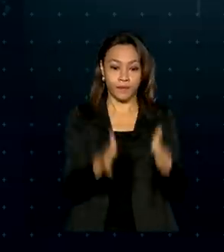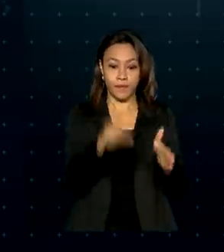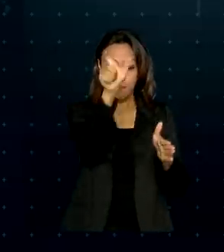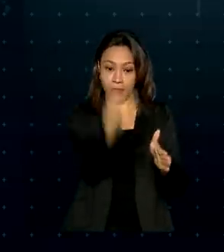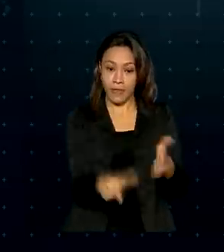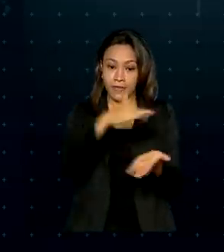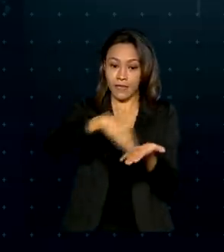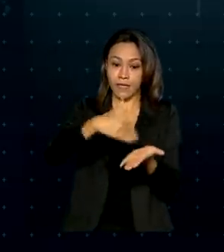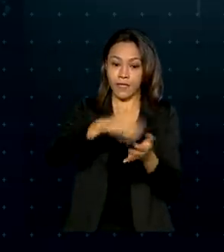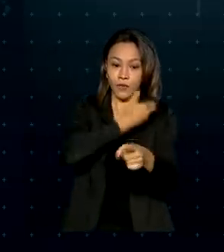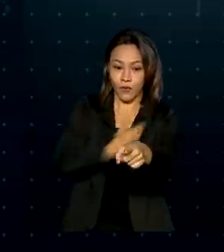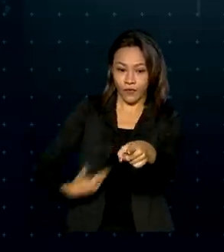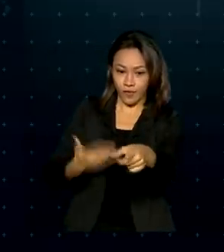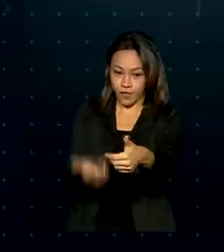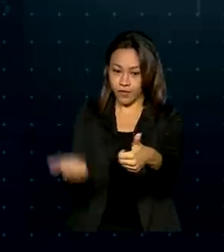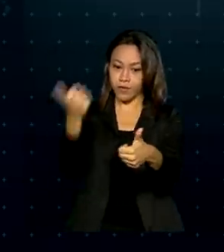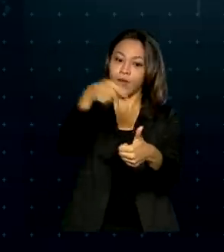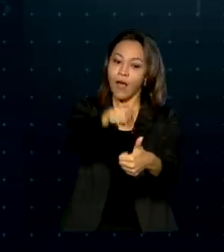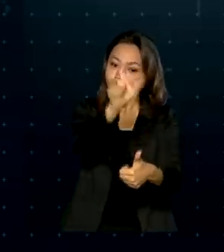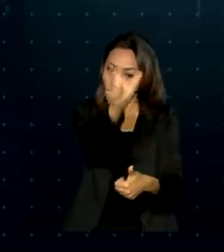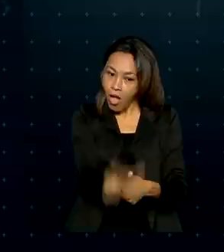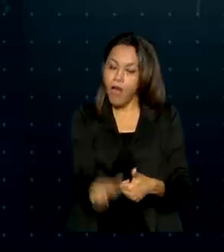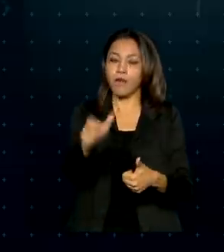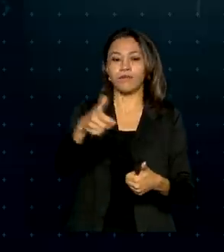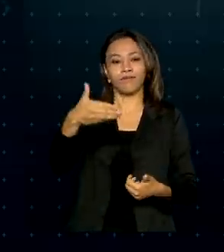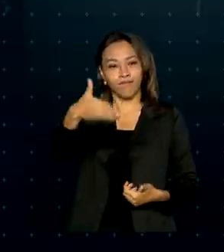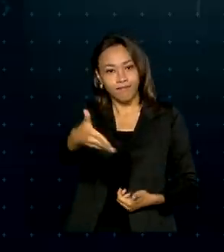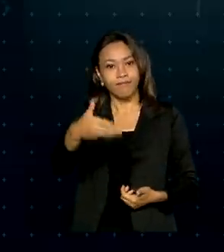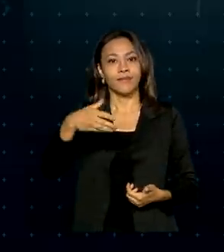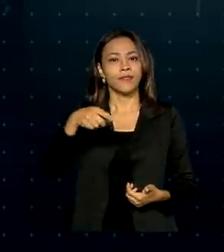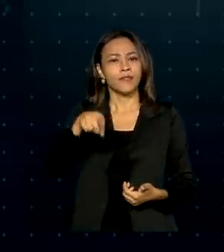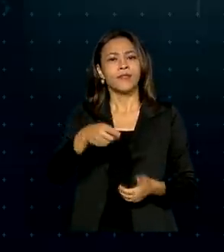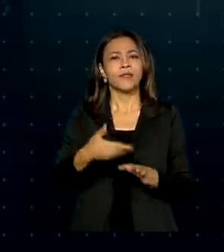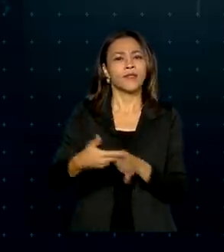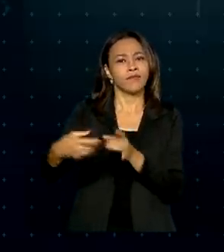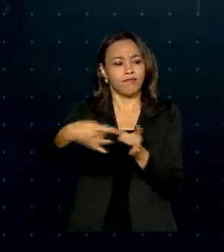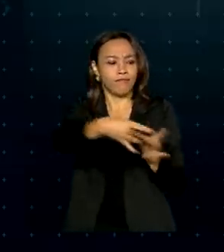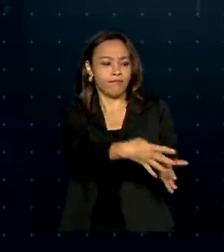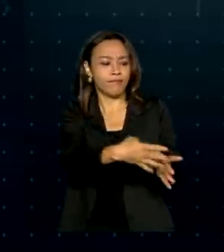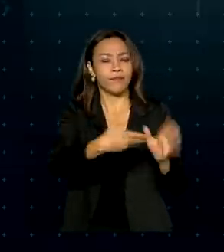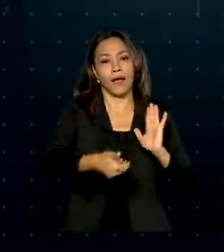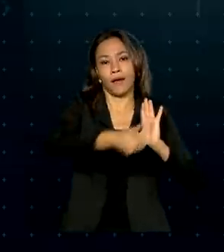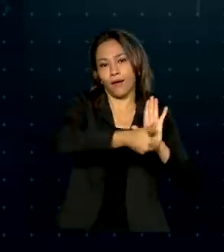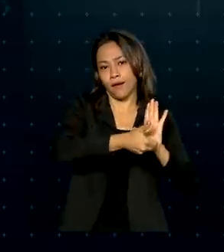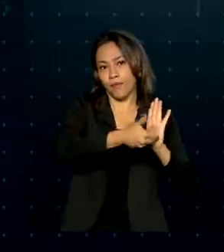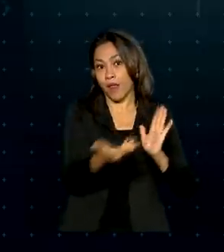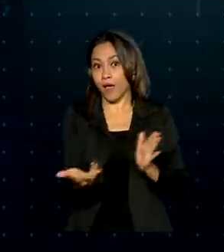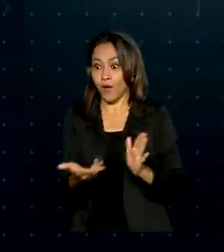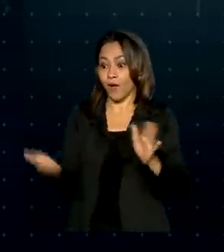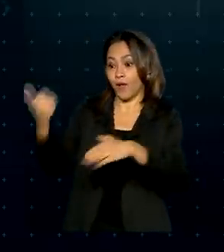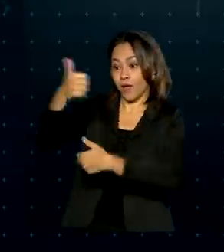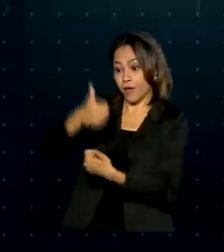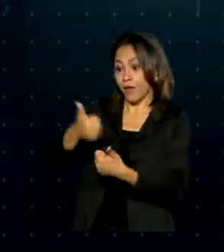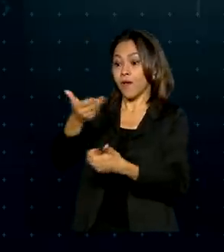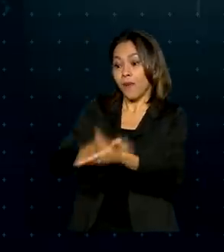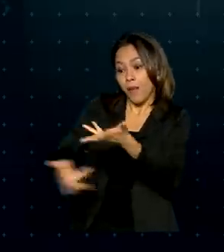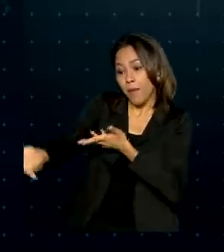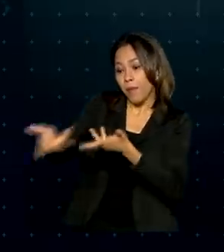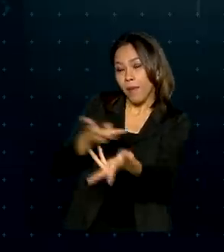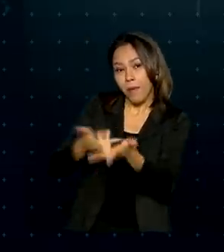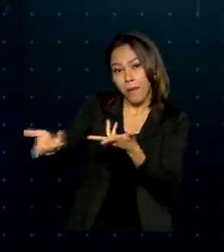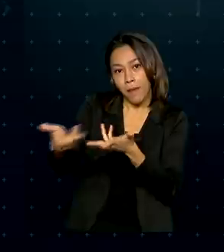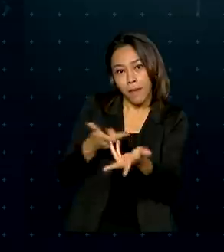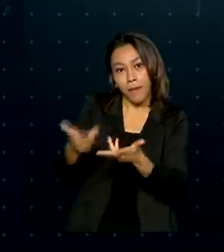assume a deputada federal Flávia Arruda, que deixa a cadeira na Câmara para fazer a interlocução do governo com o